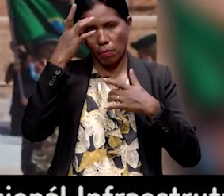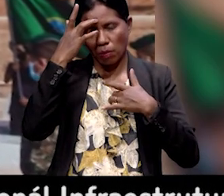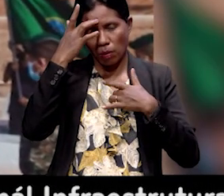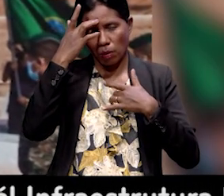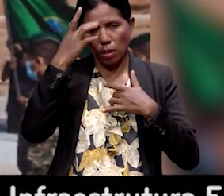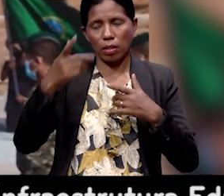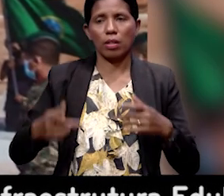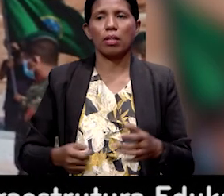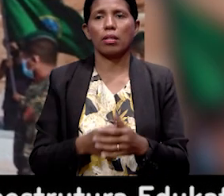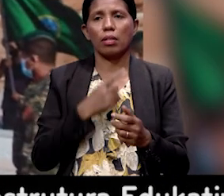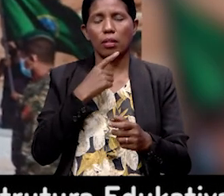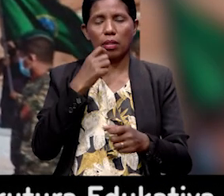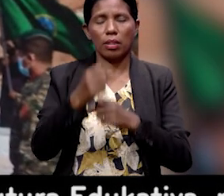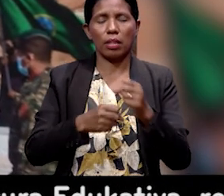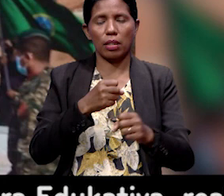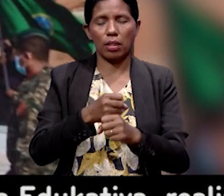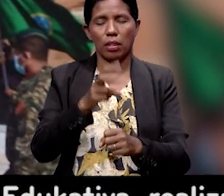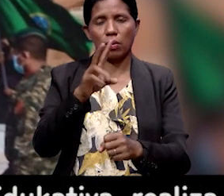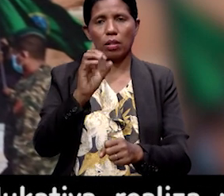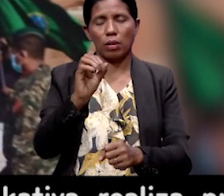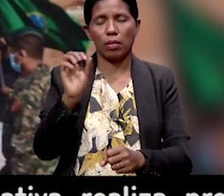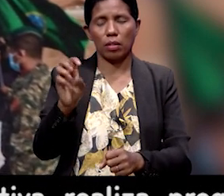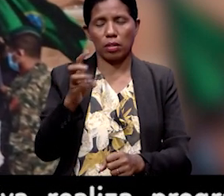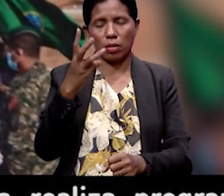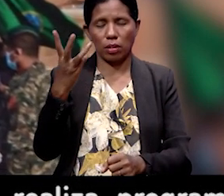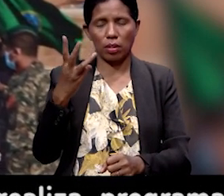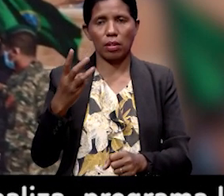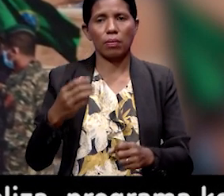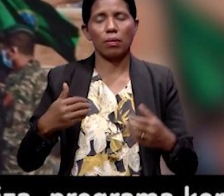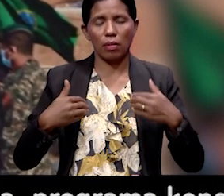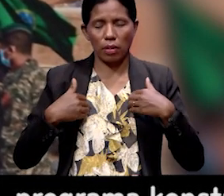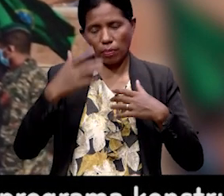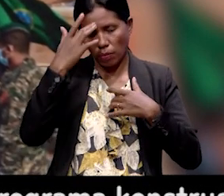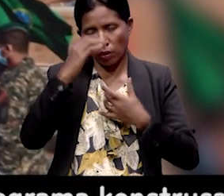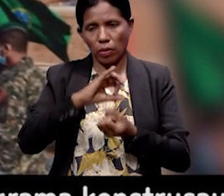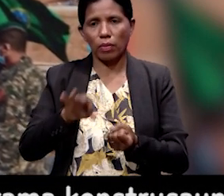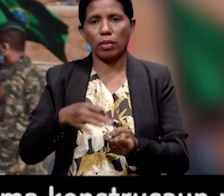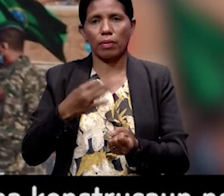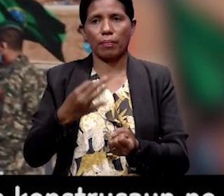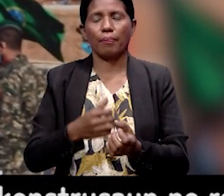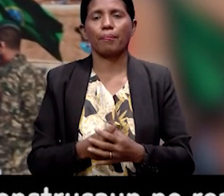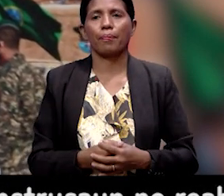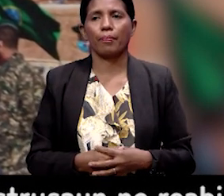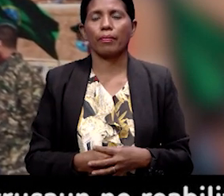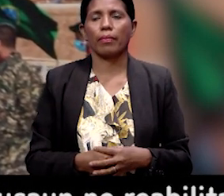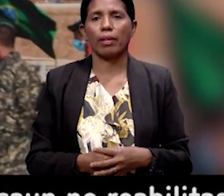nebenia sofre desde tindanrihung rua sanuluresing nen no COVID-19. Benvinda simenis, zi amen.